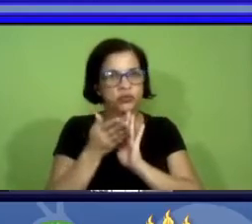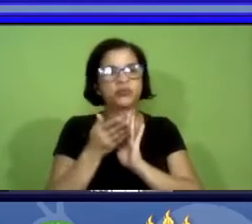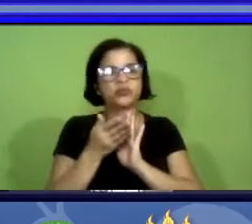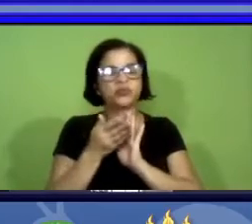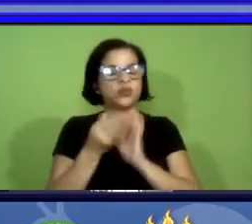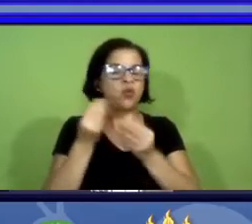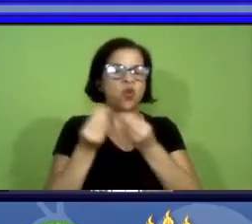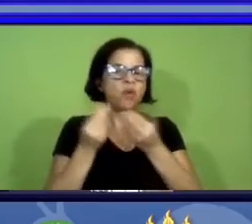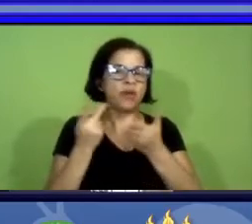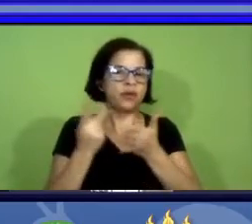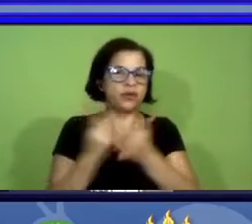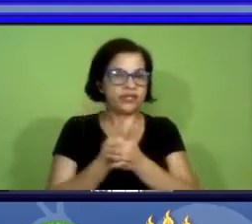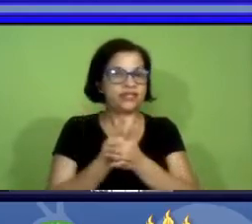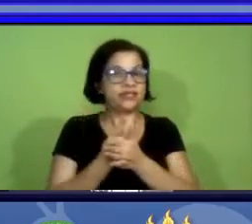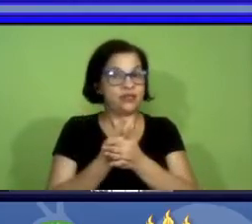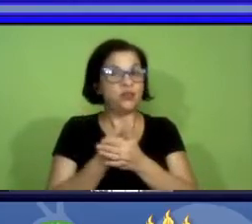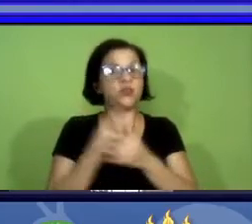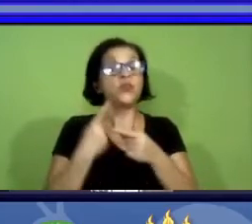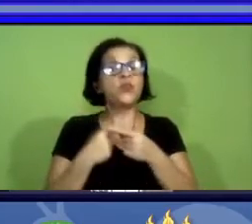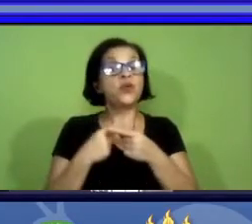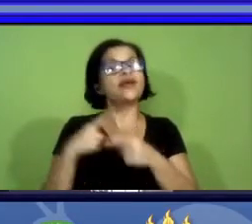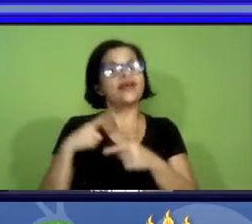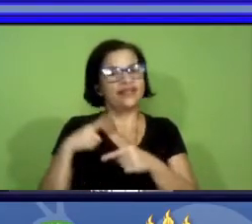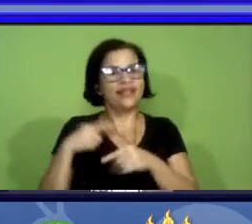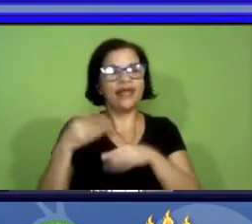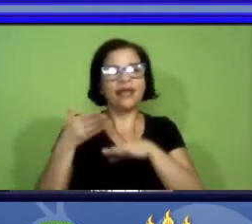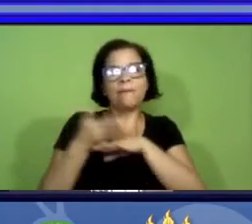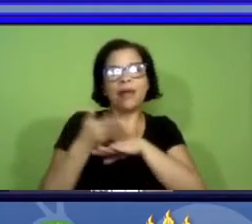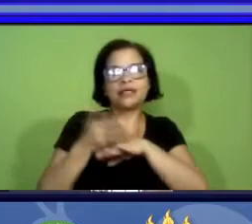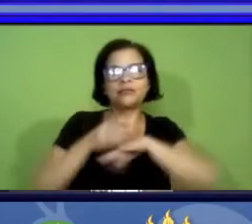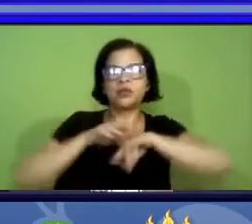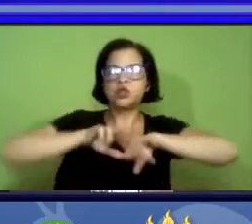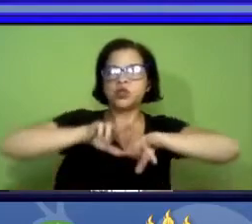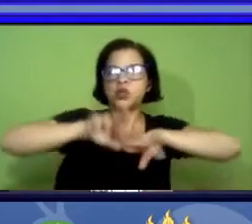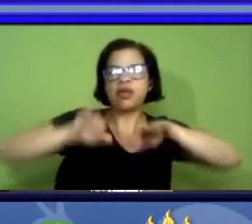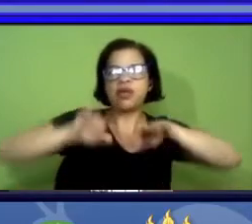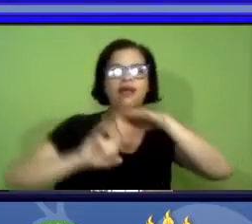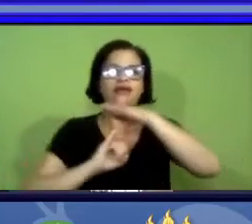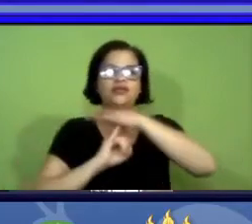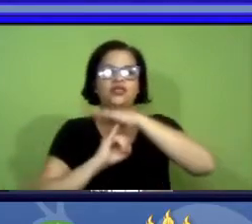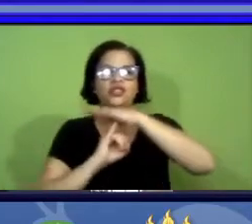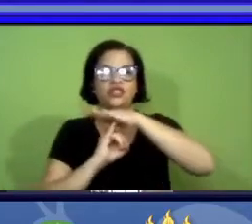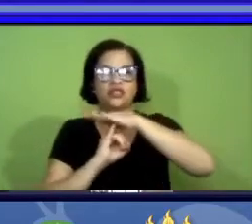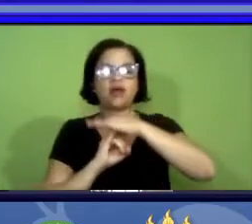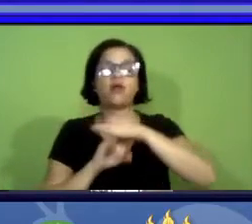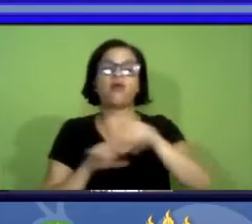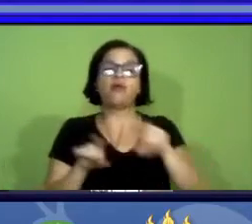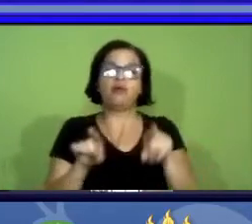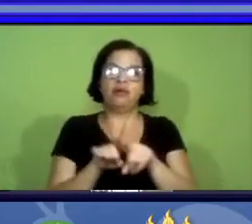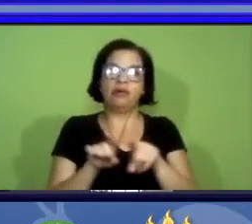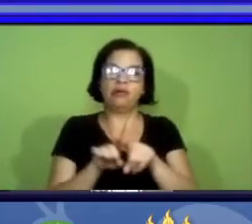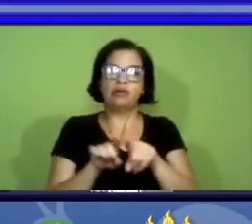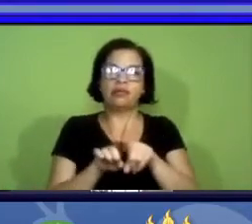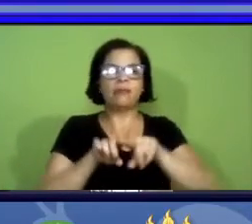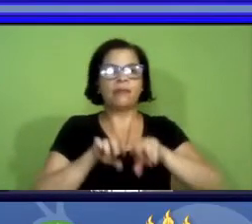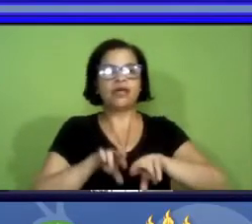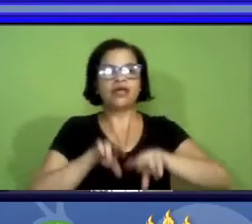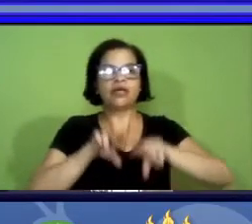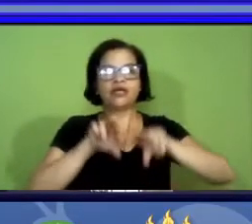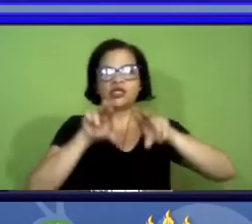desenvolvido sem participações de diferentes instituições e participação de diferentes